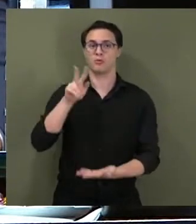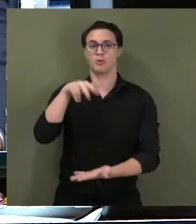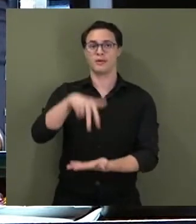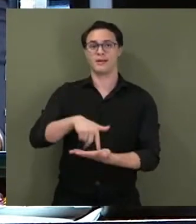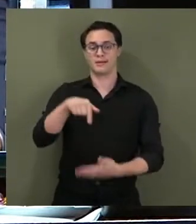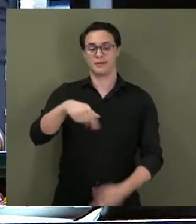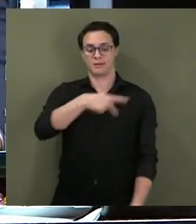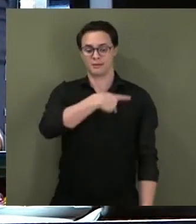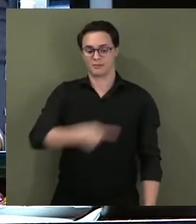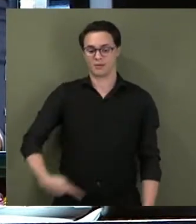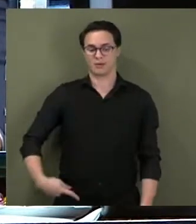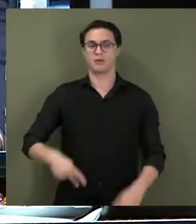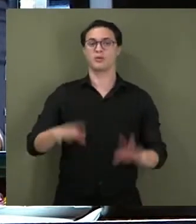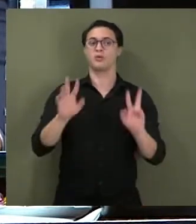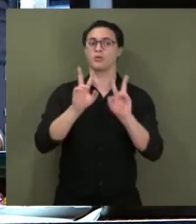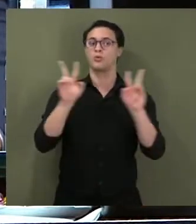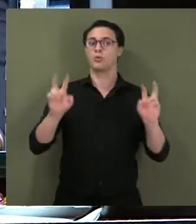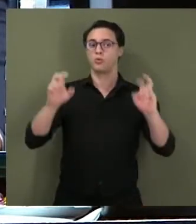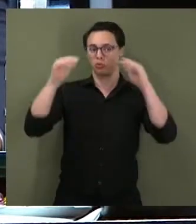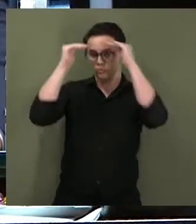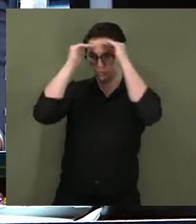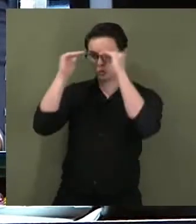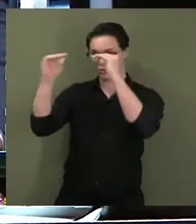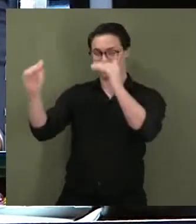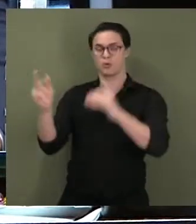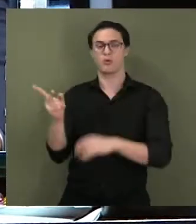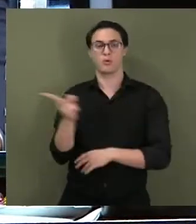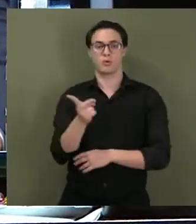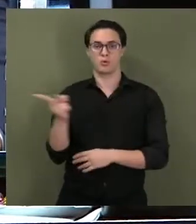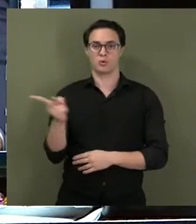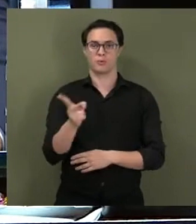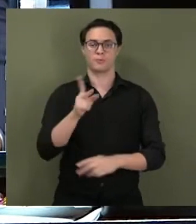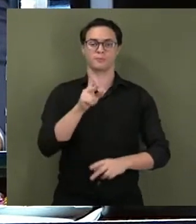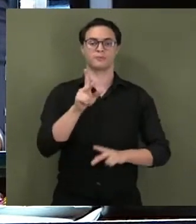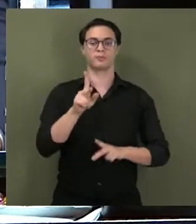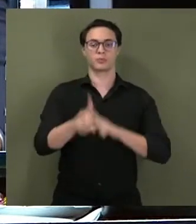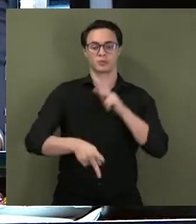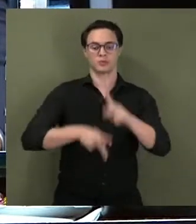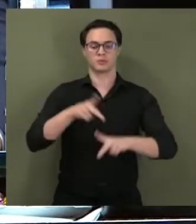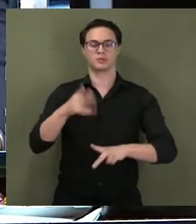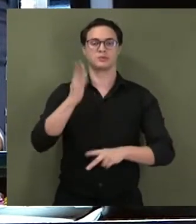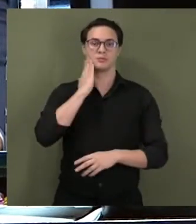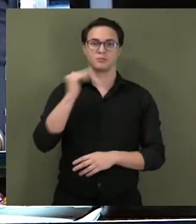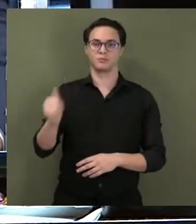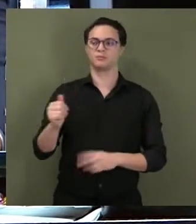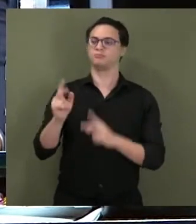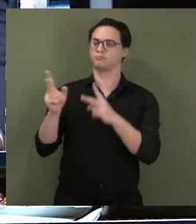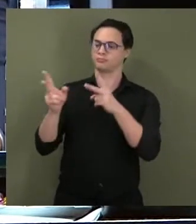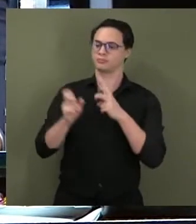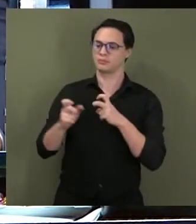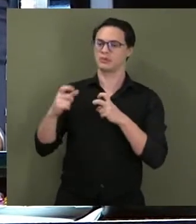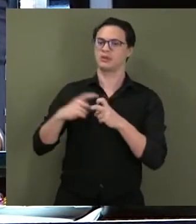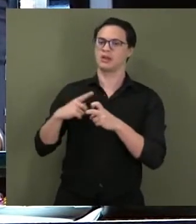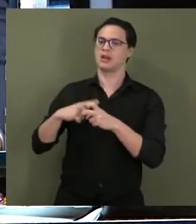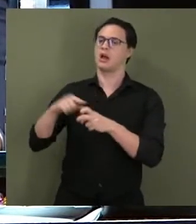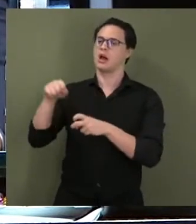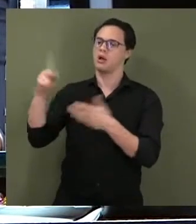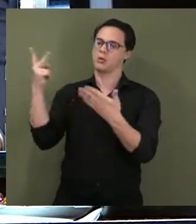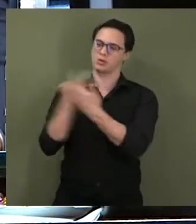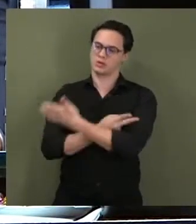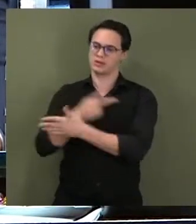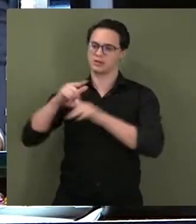presidência em relação ao respeito aos dois povos, ao reconhecimento de um ataque terrorista que sofreu o Israel